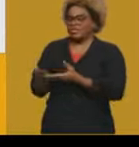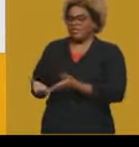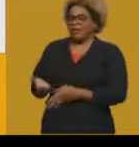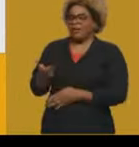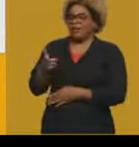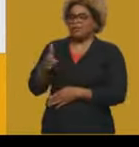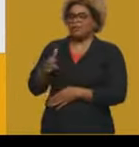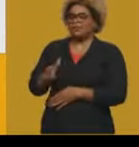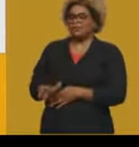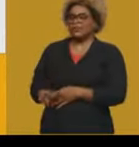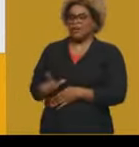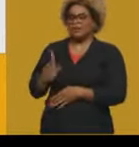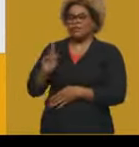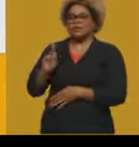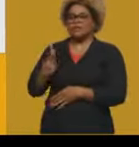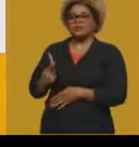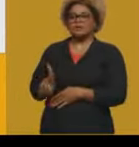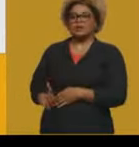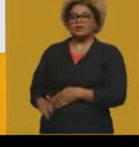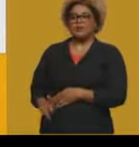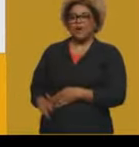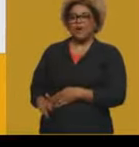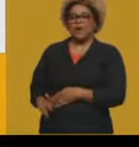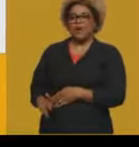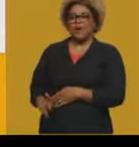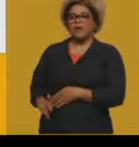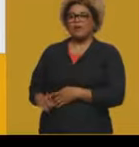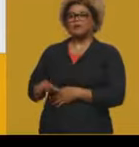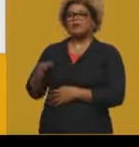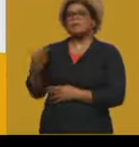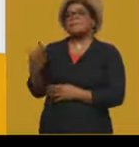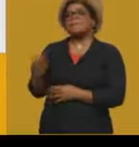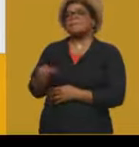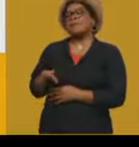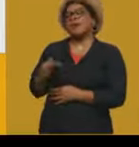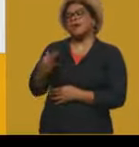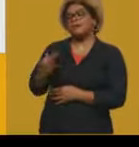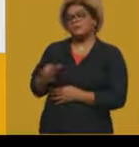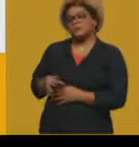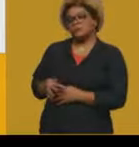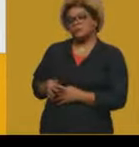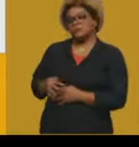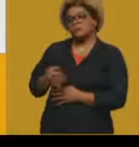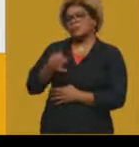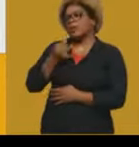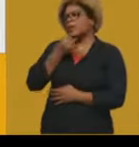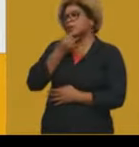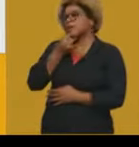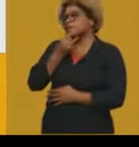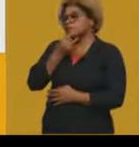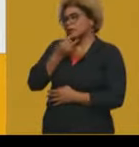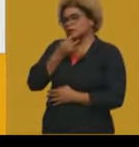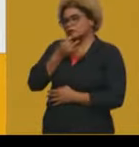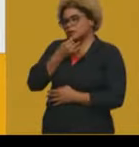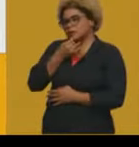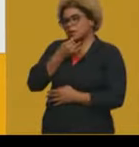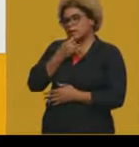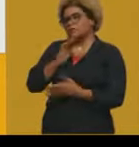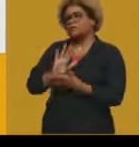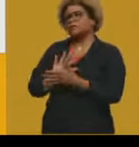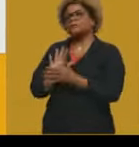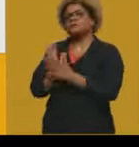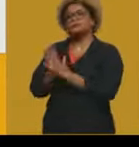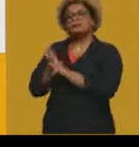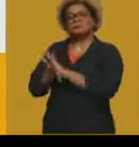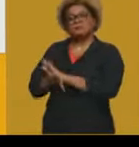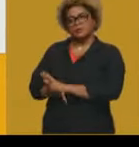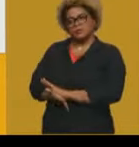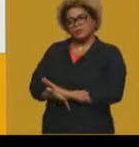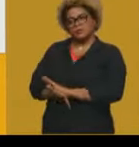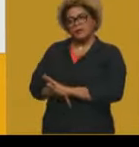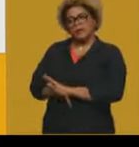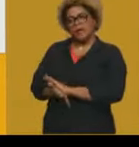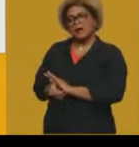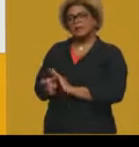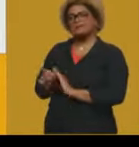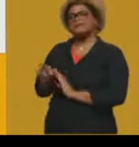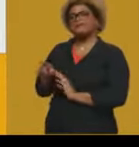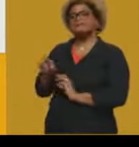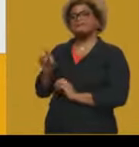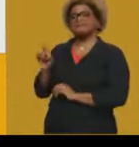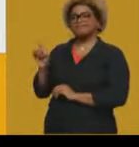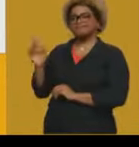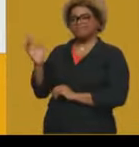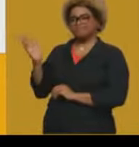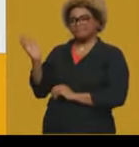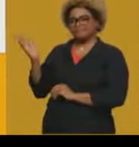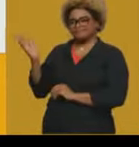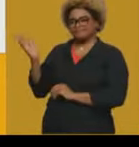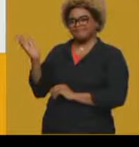repassado à população, né, ou seja, a mão que cuida é uma mão que, de acordo com a charge, com interpretações desse contexto,